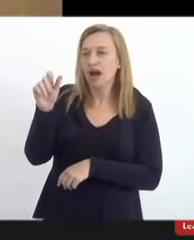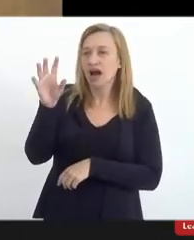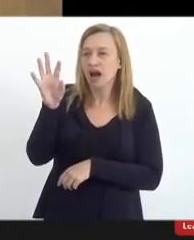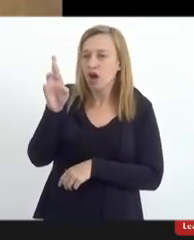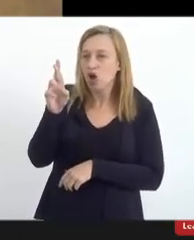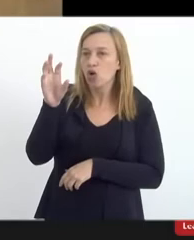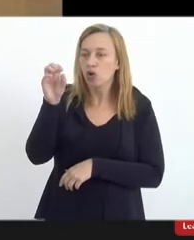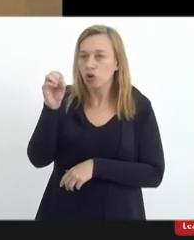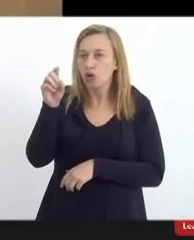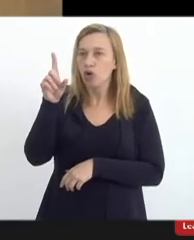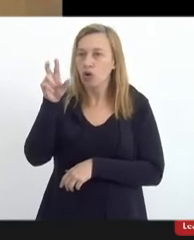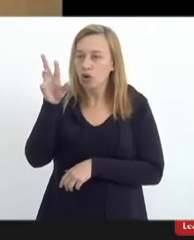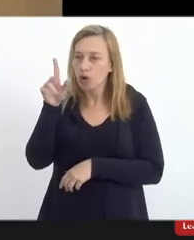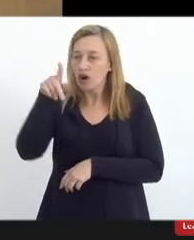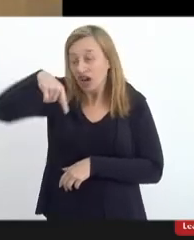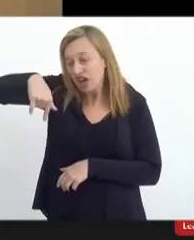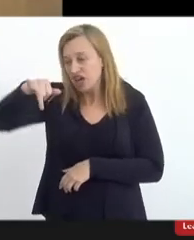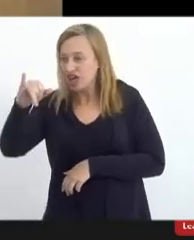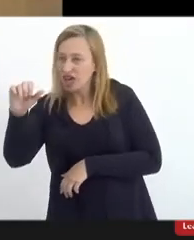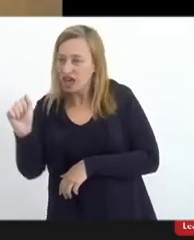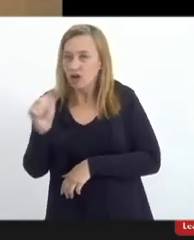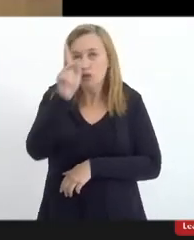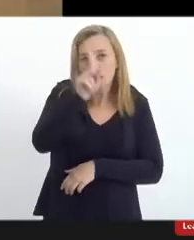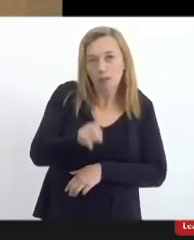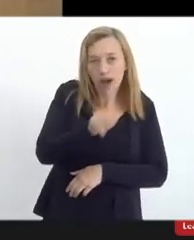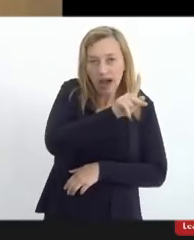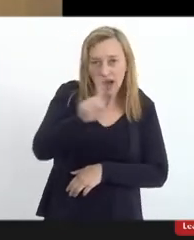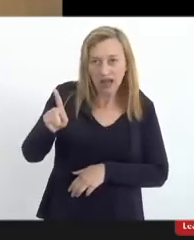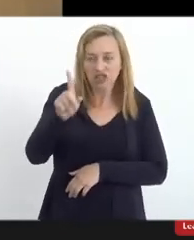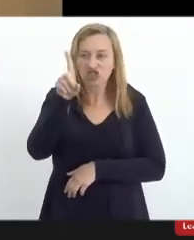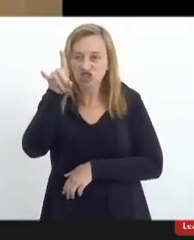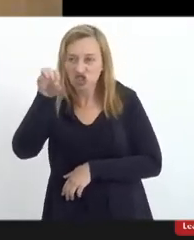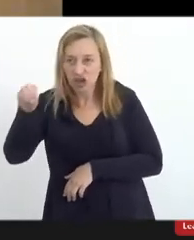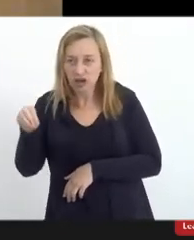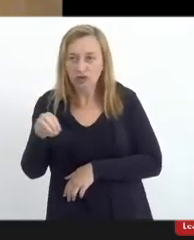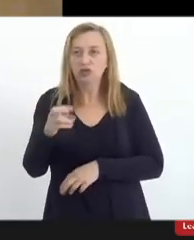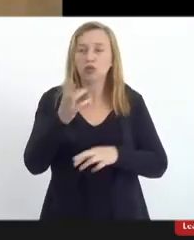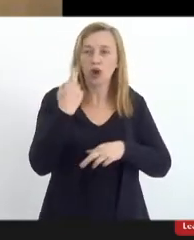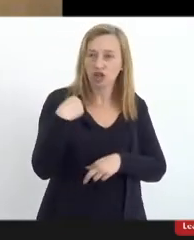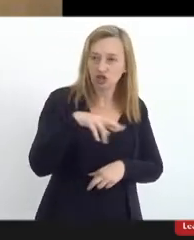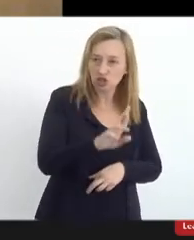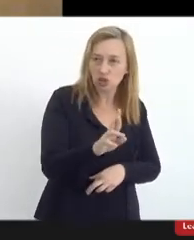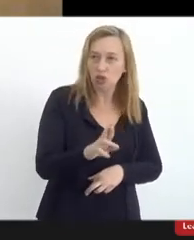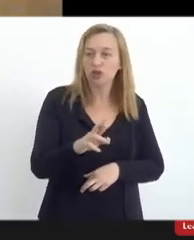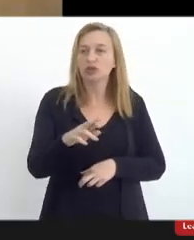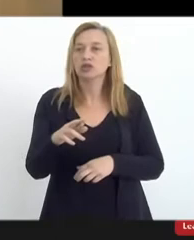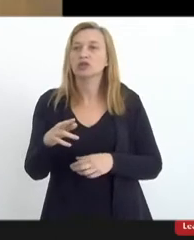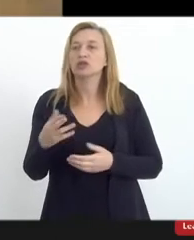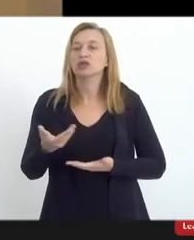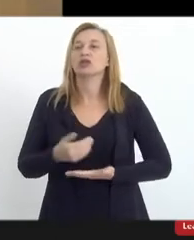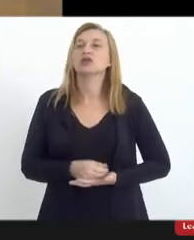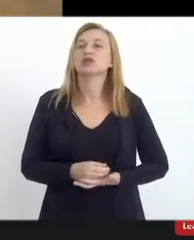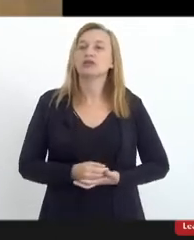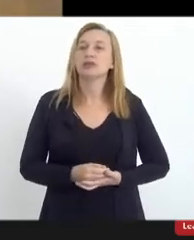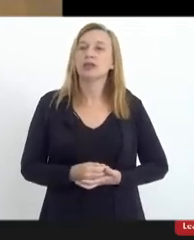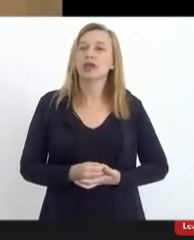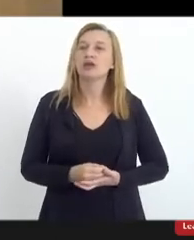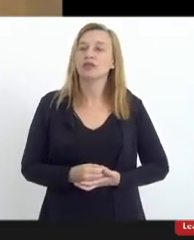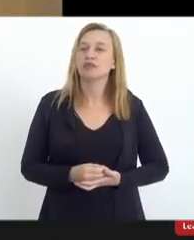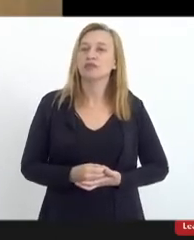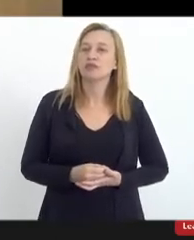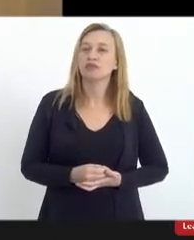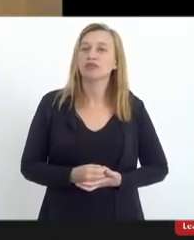conversar com os padres, com os diáconos, com os religiosos, propor atividades, propor